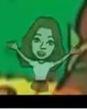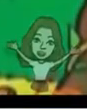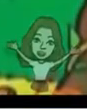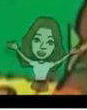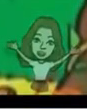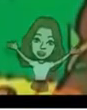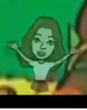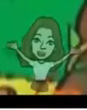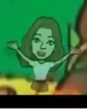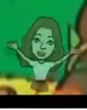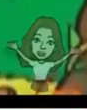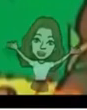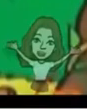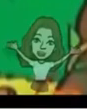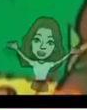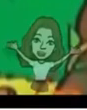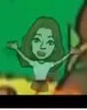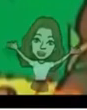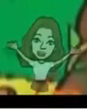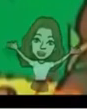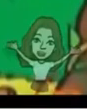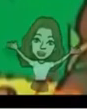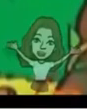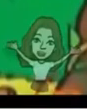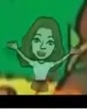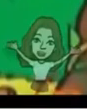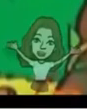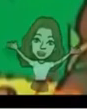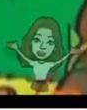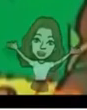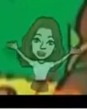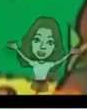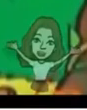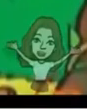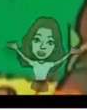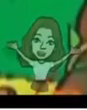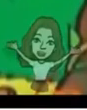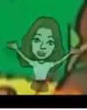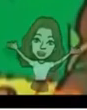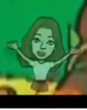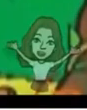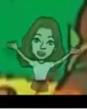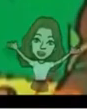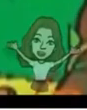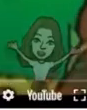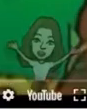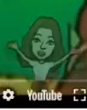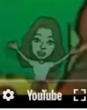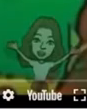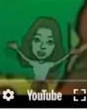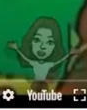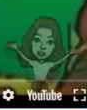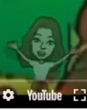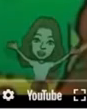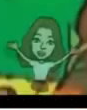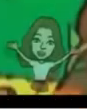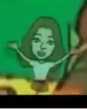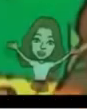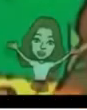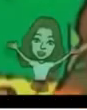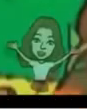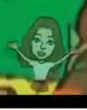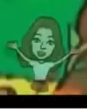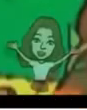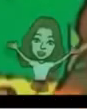elegante e bonito rapaz que se aproximou e disse para um integrante do grupo, Você não deveria